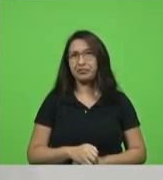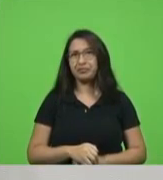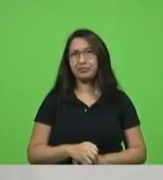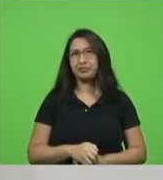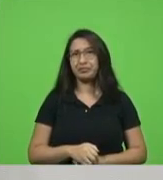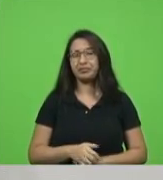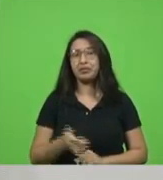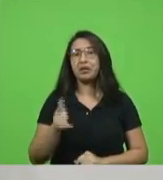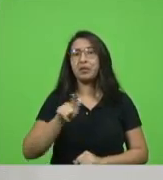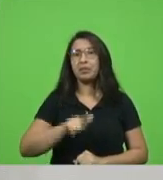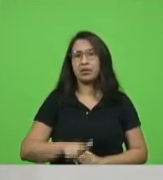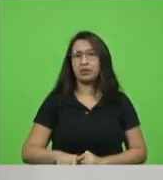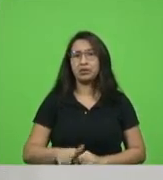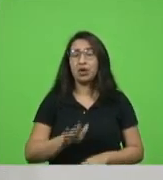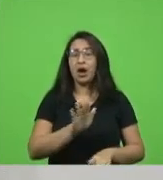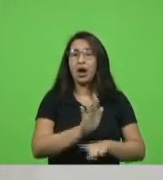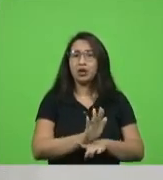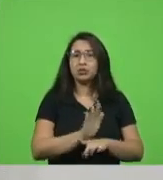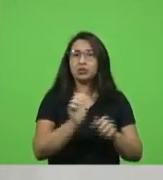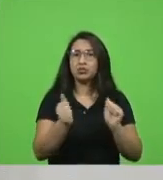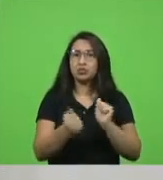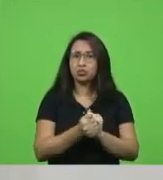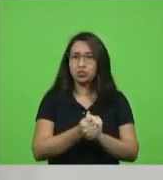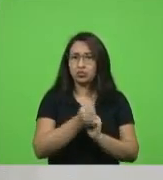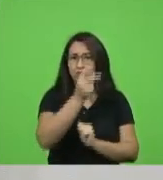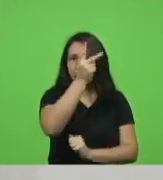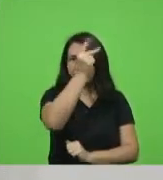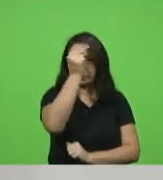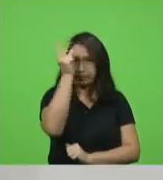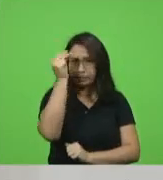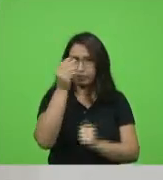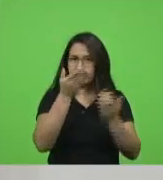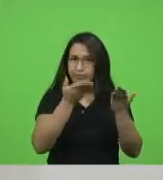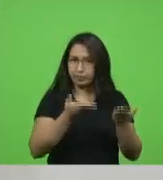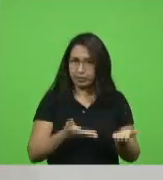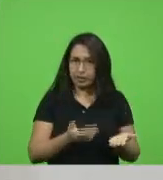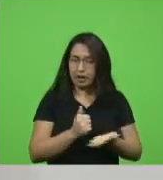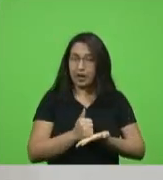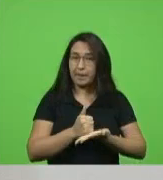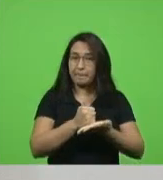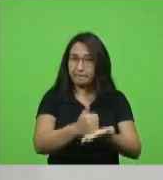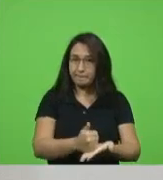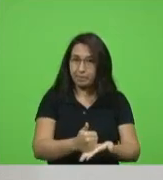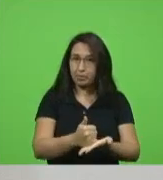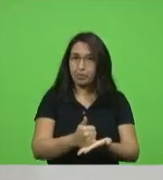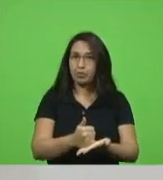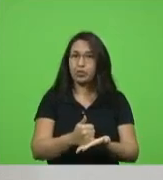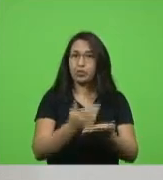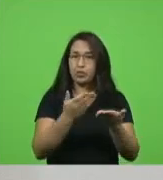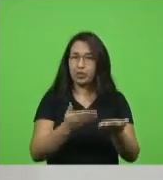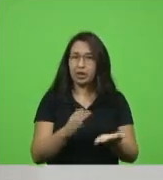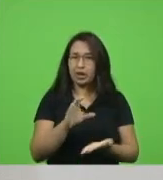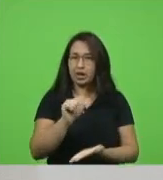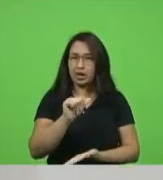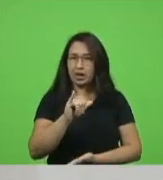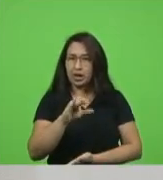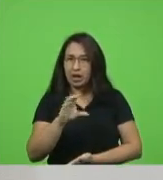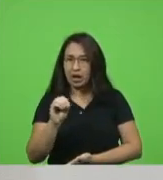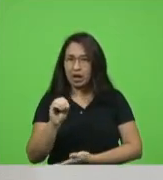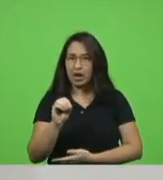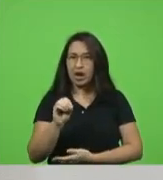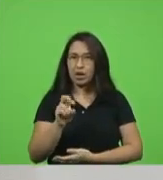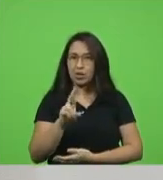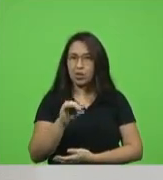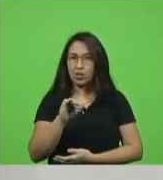intervi junto a prefeitura com o apoio do prefeito Caio de Rio Negrinho